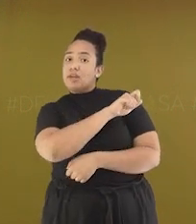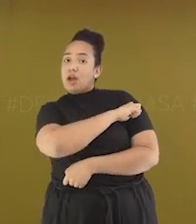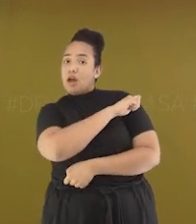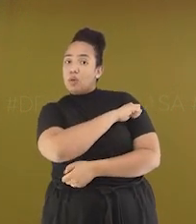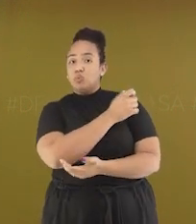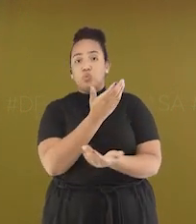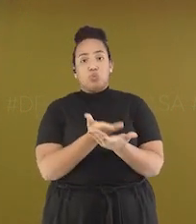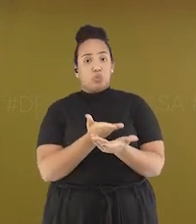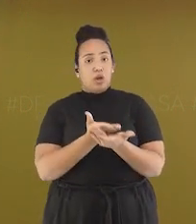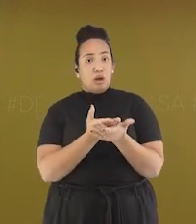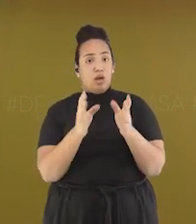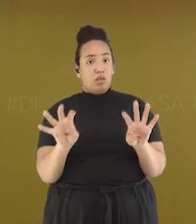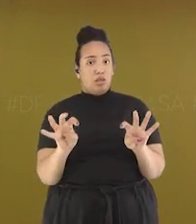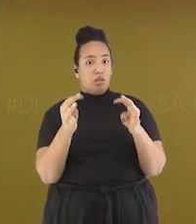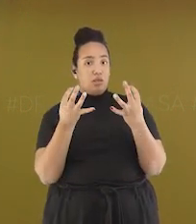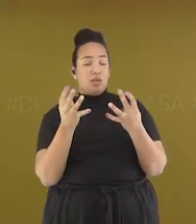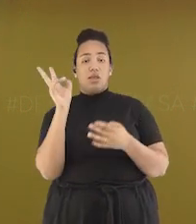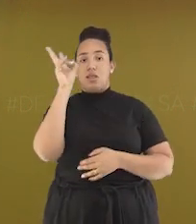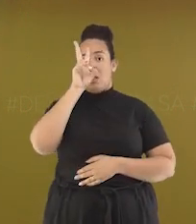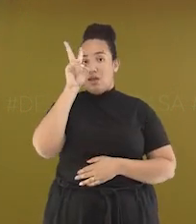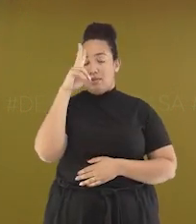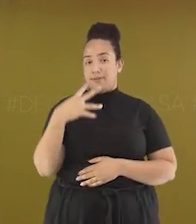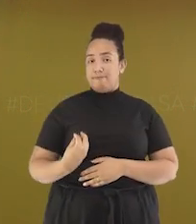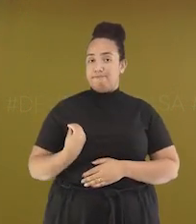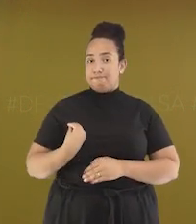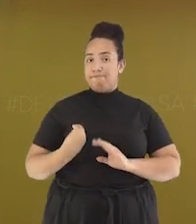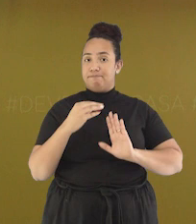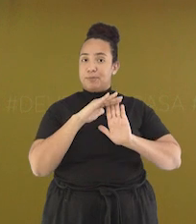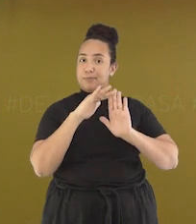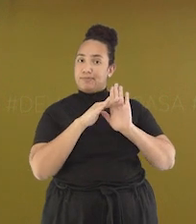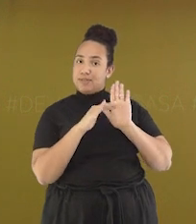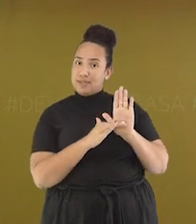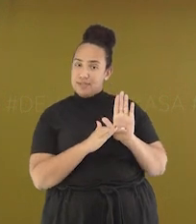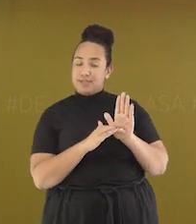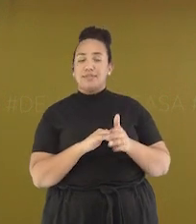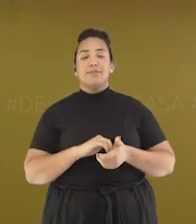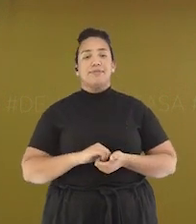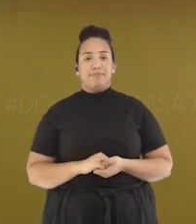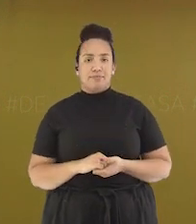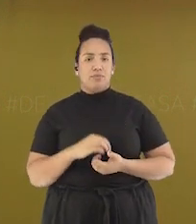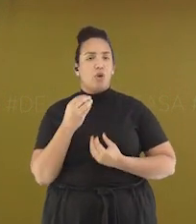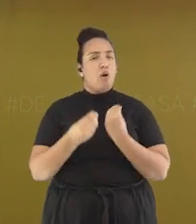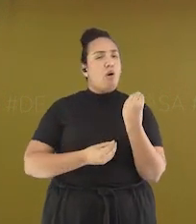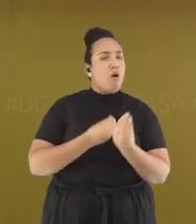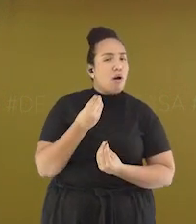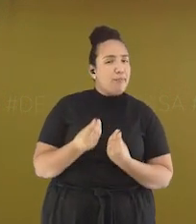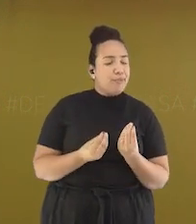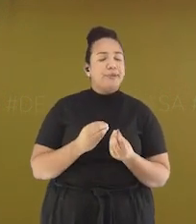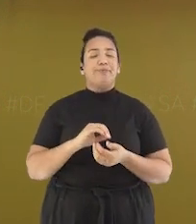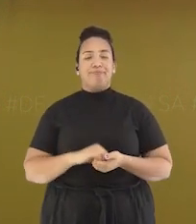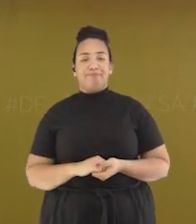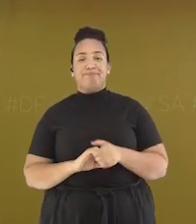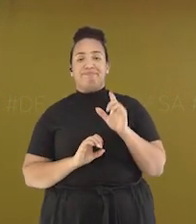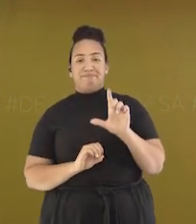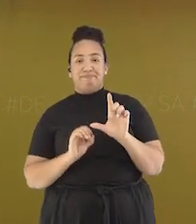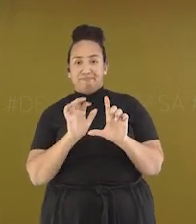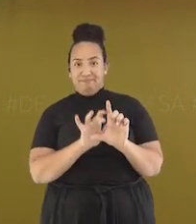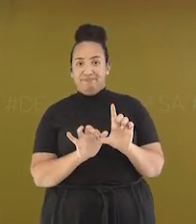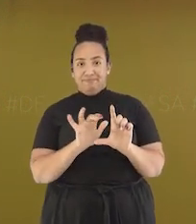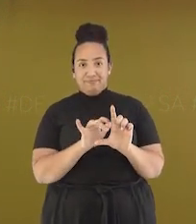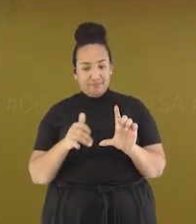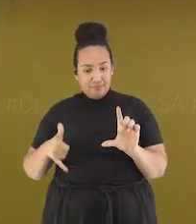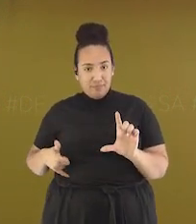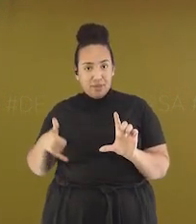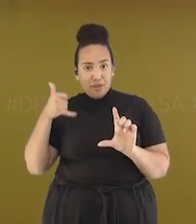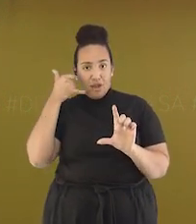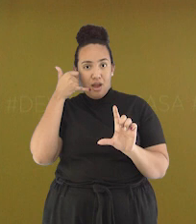assistindo, não deixem de marcar a presença de vocês aqui nessa aula. Para isso, é só apontar o celular para o